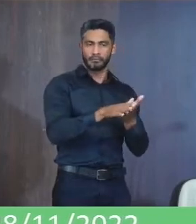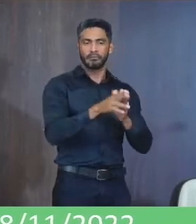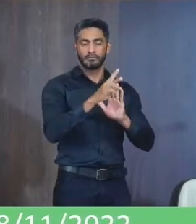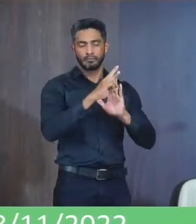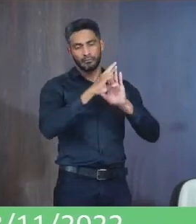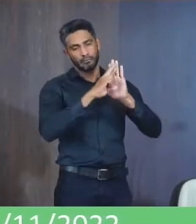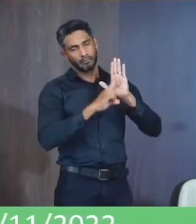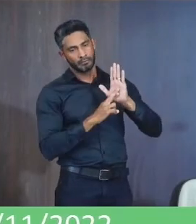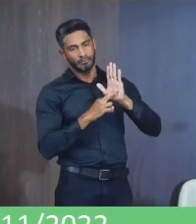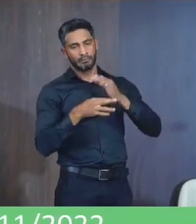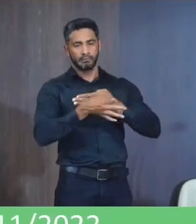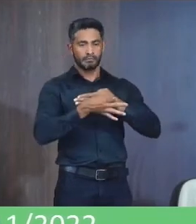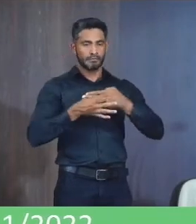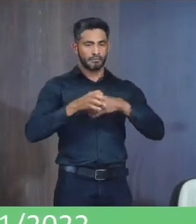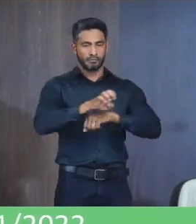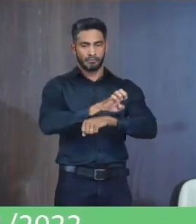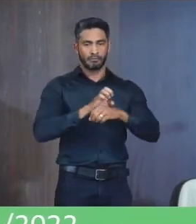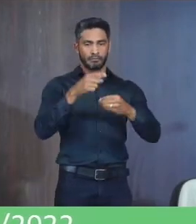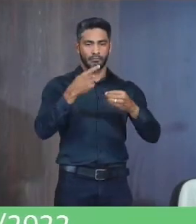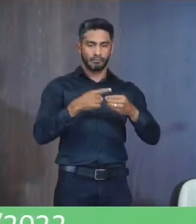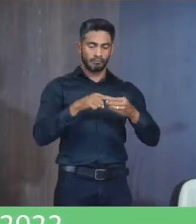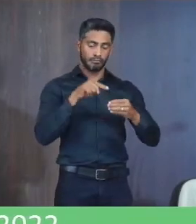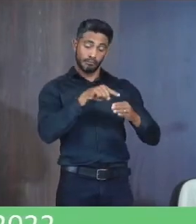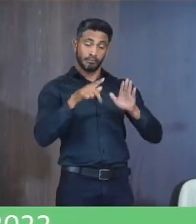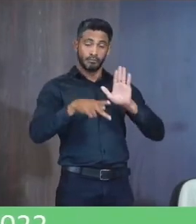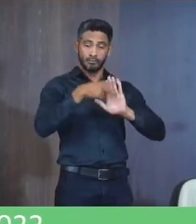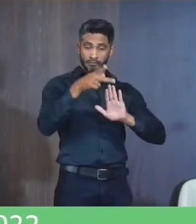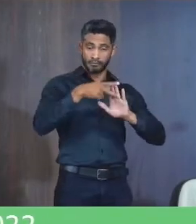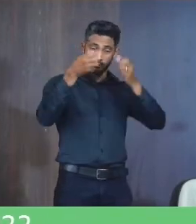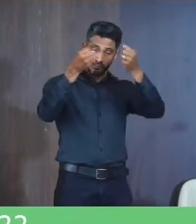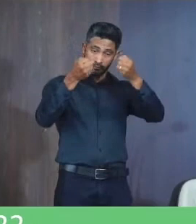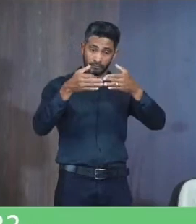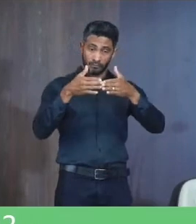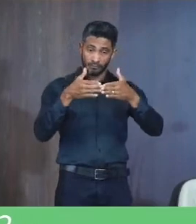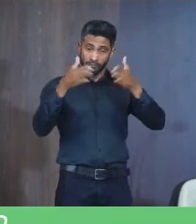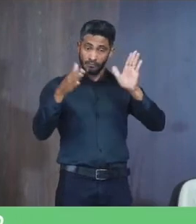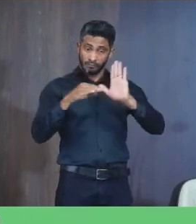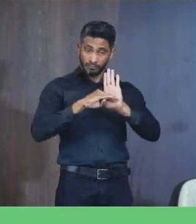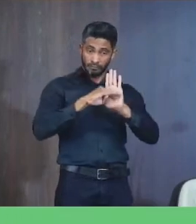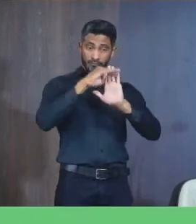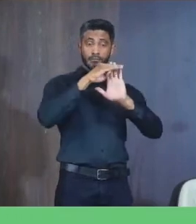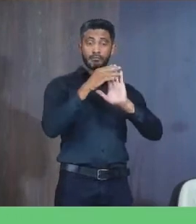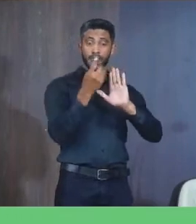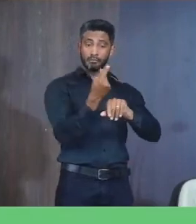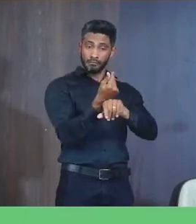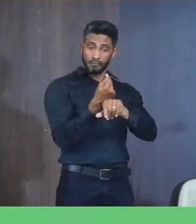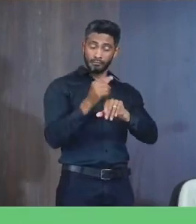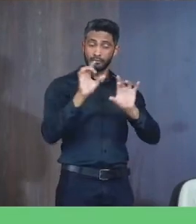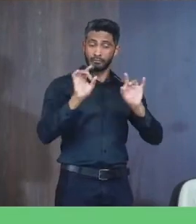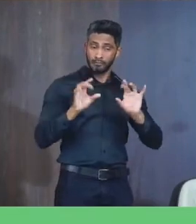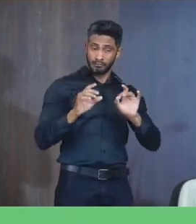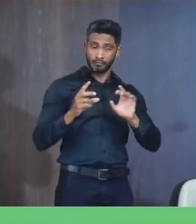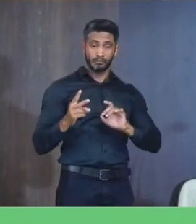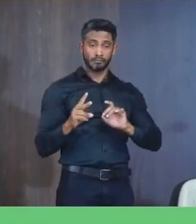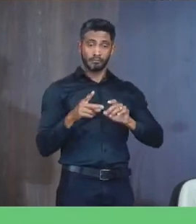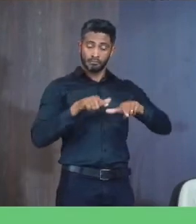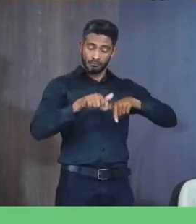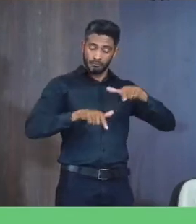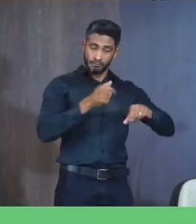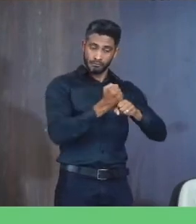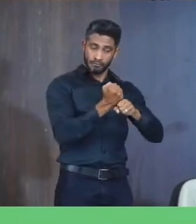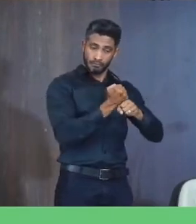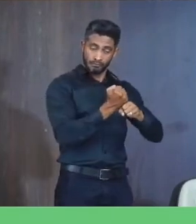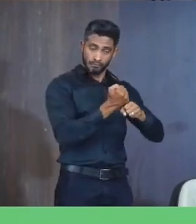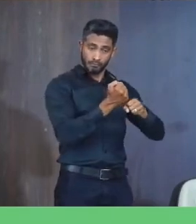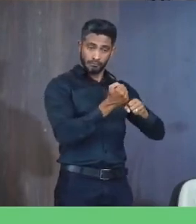Pela juridicidade municipal O referido Do projeto Dispõe sobre ampliação Do limite Para abertura De créditos Suplementares Durante a execução Orçamentária